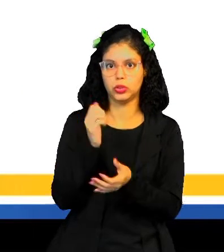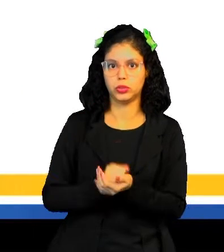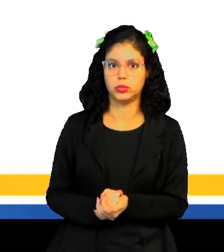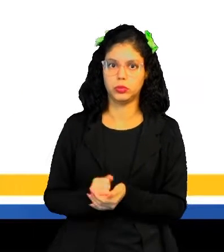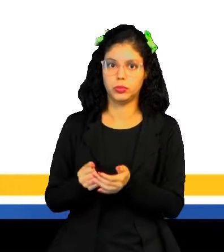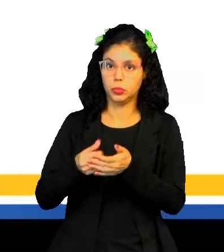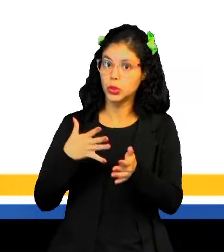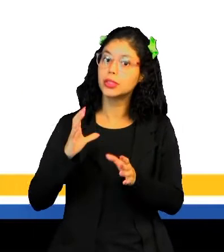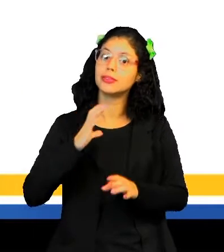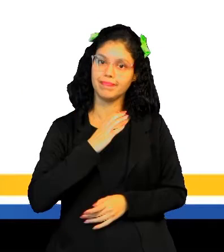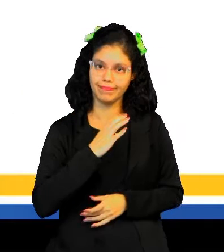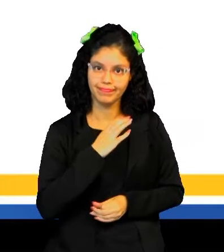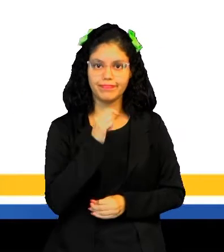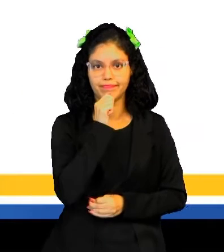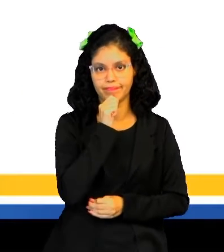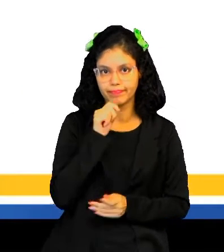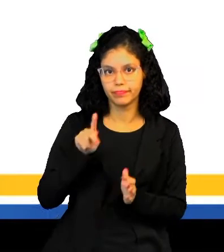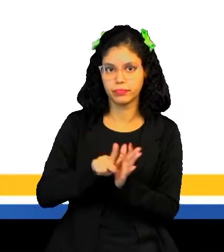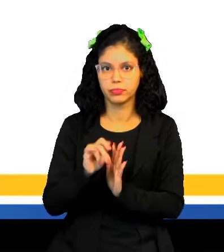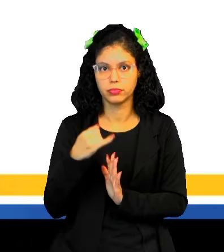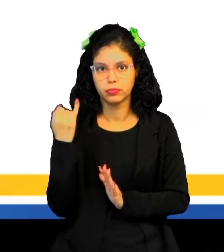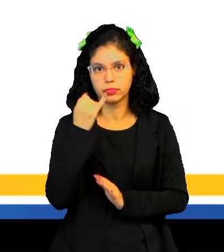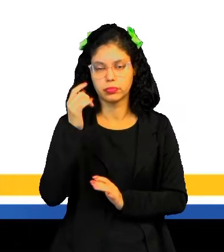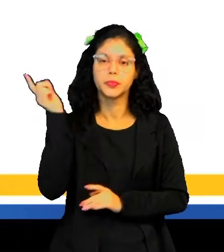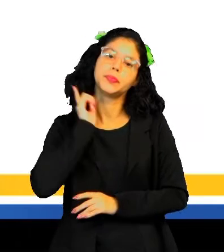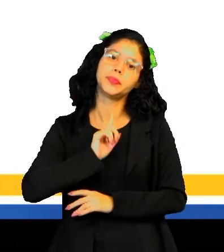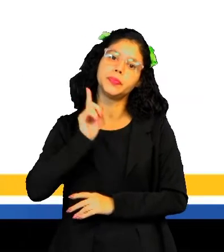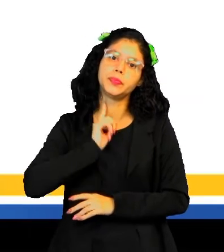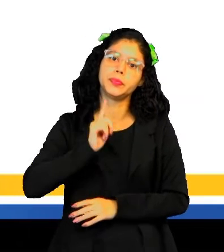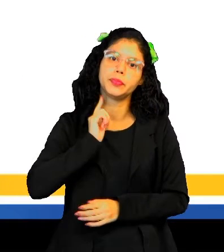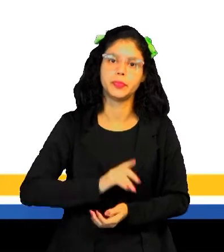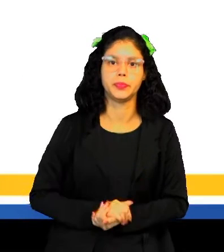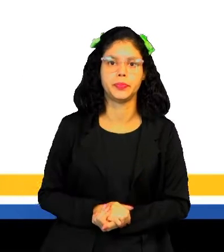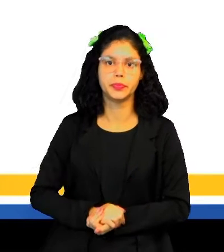vilas e cidades. Principalmente ali na região das Minas Gerais.